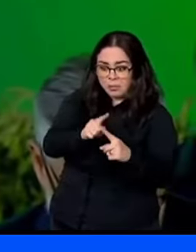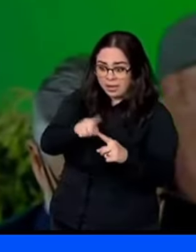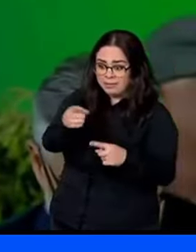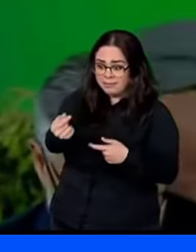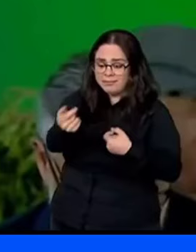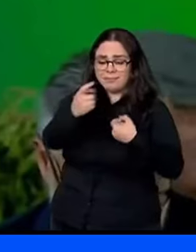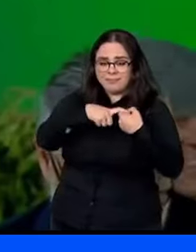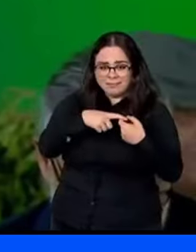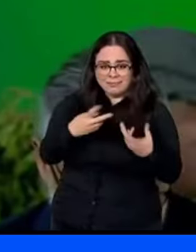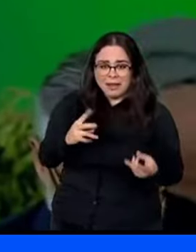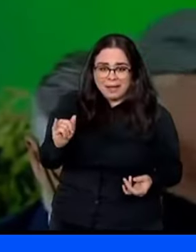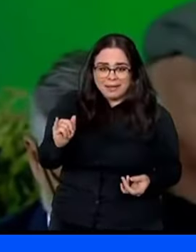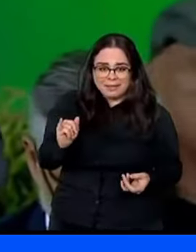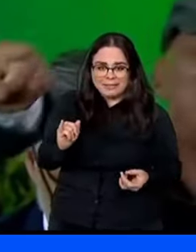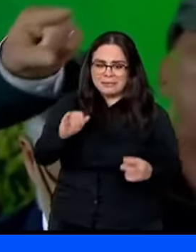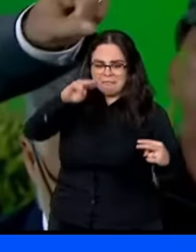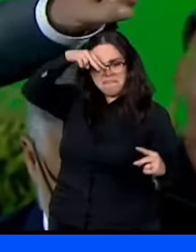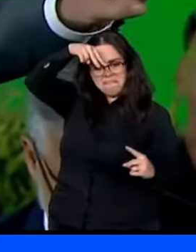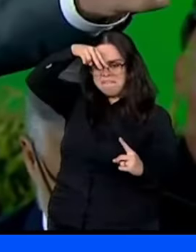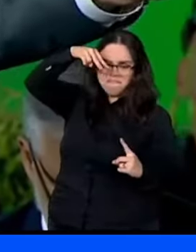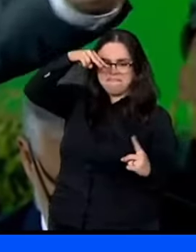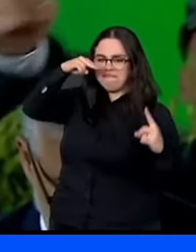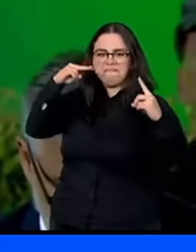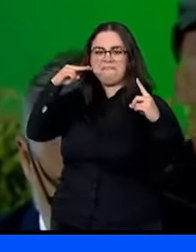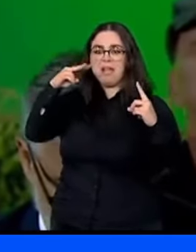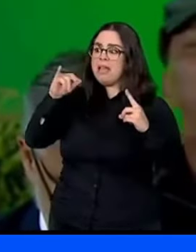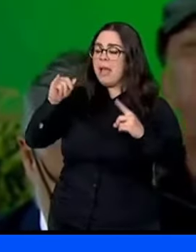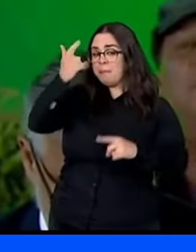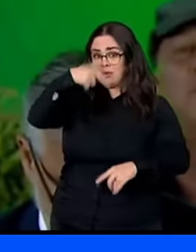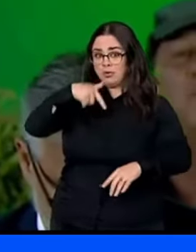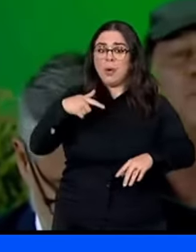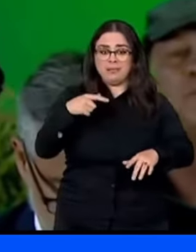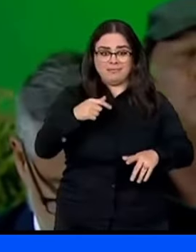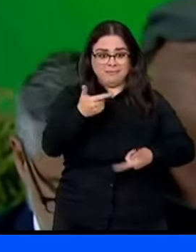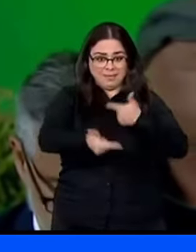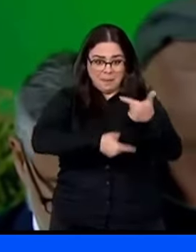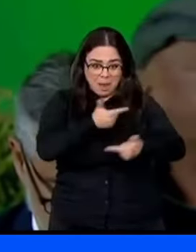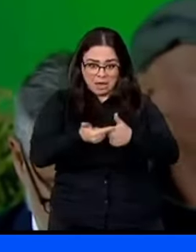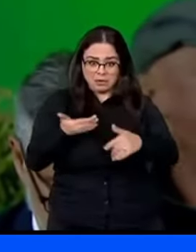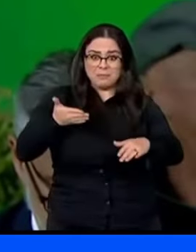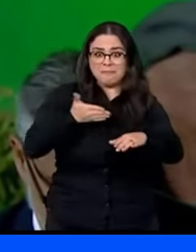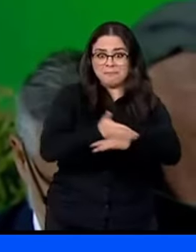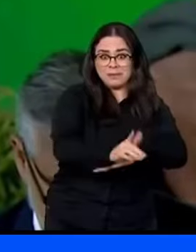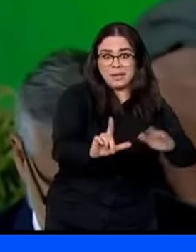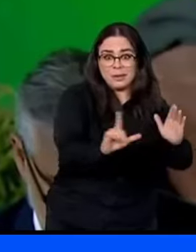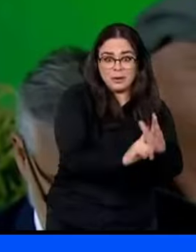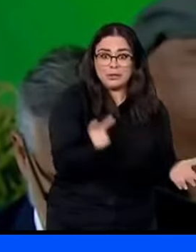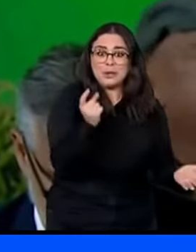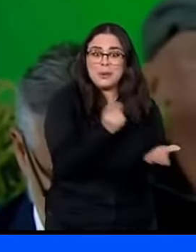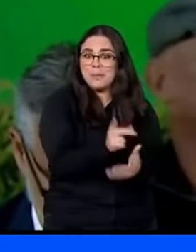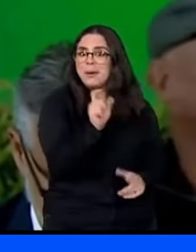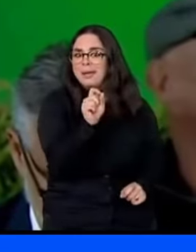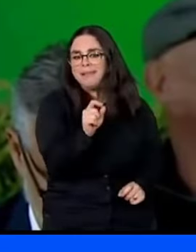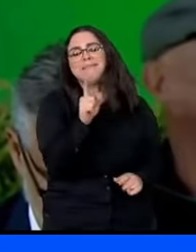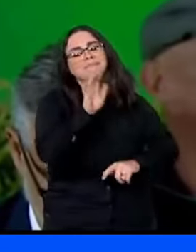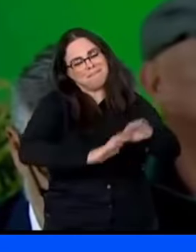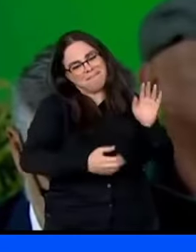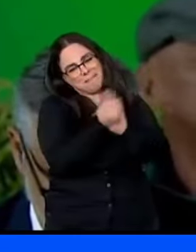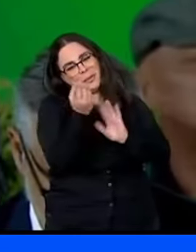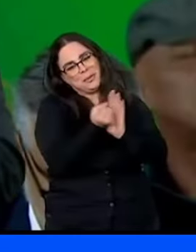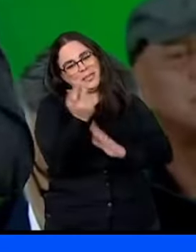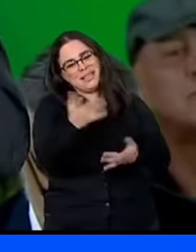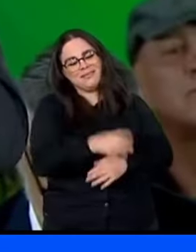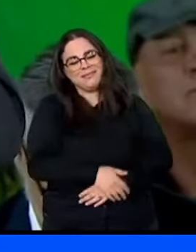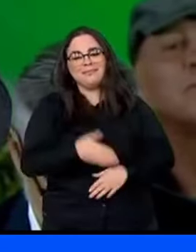voltar para você Ele vai entrar Diretamente Numa loja Ele vai comprar O que você produz Ele vai entrar Num